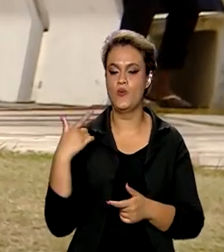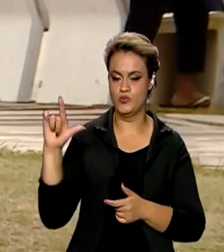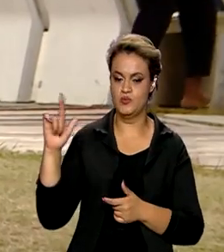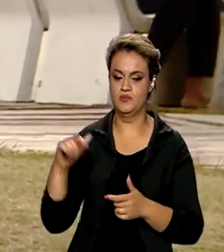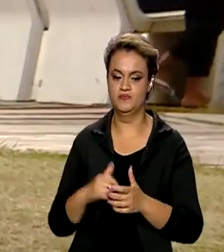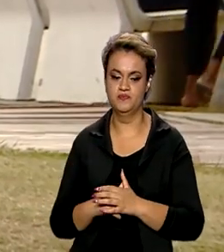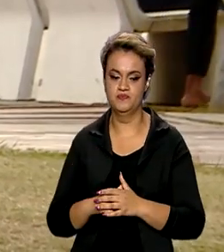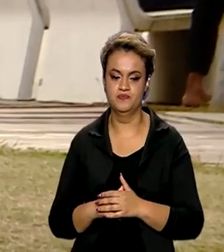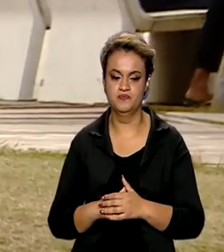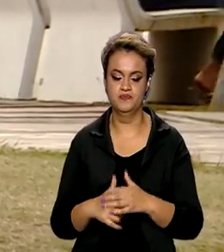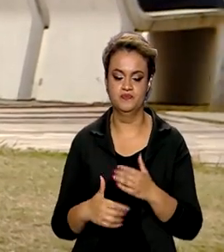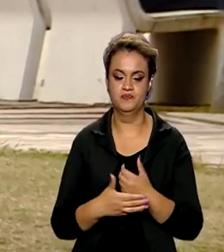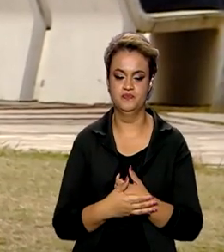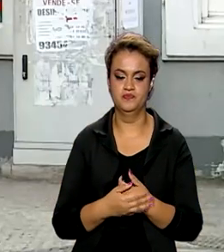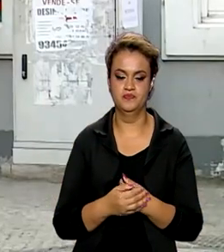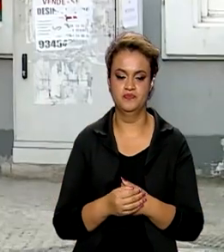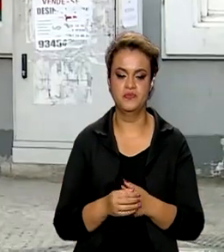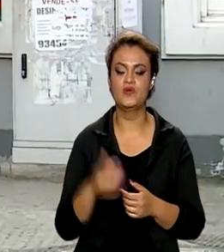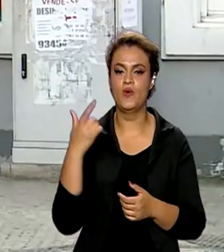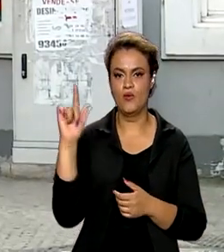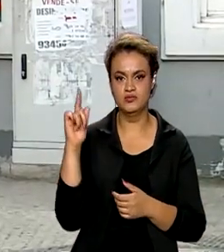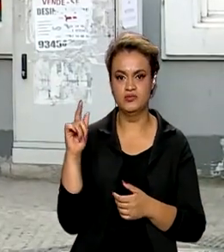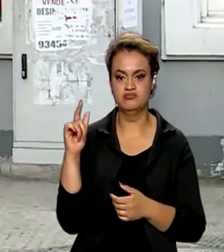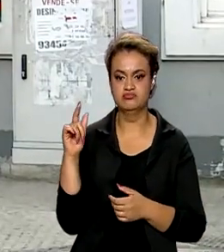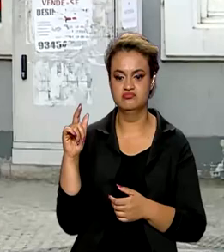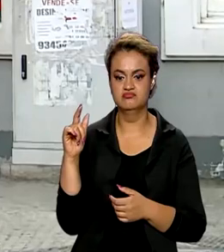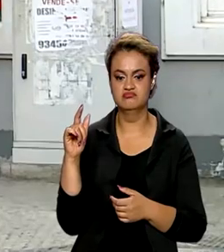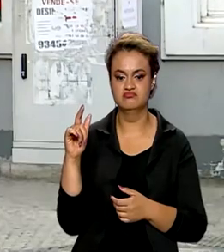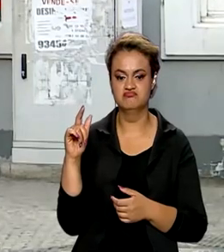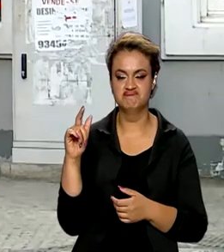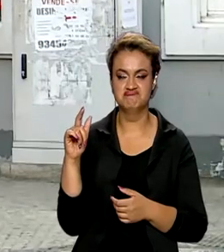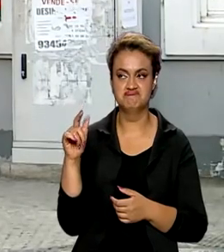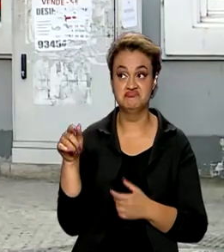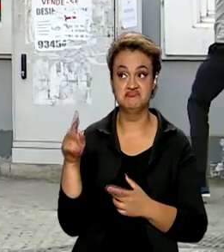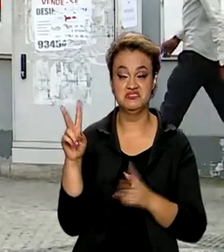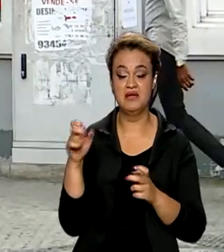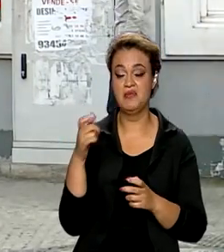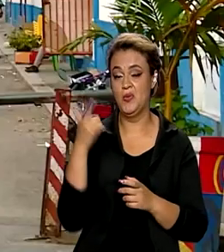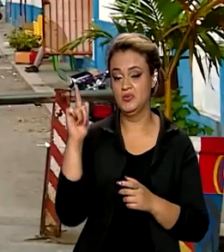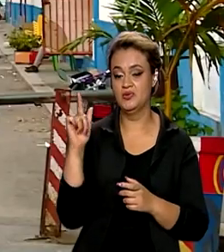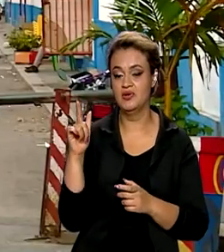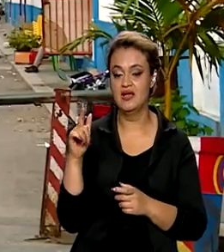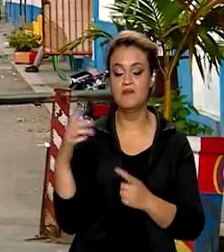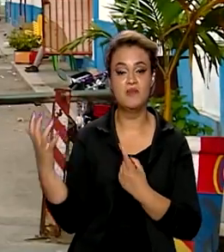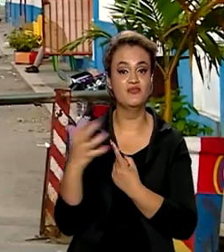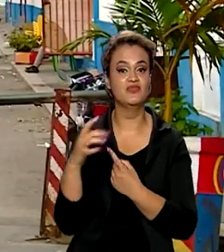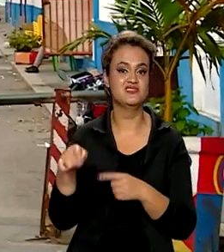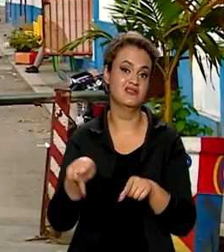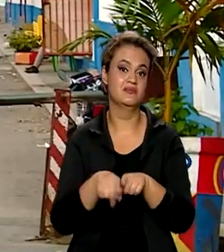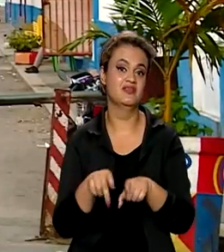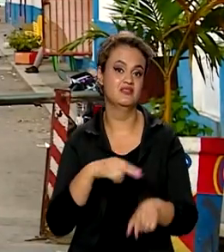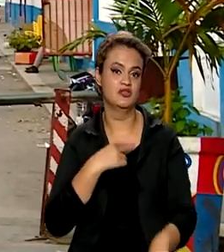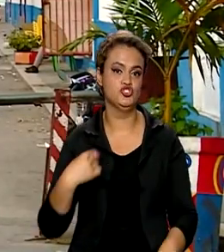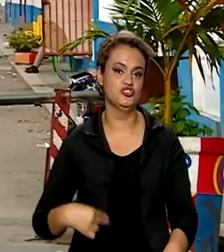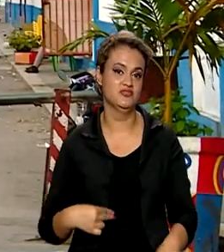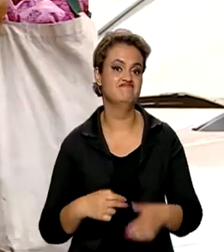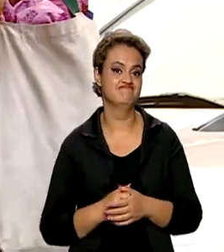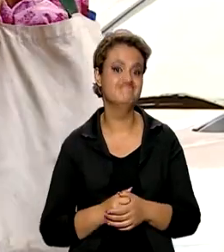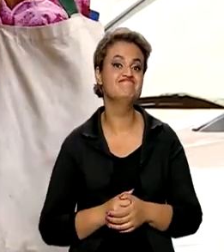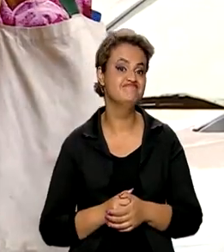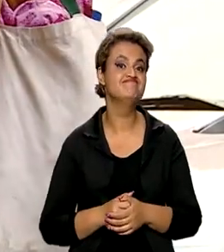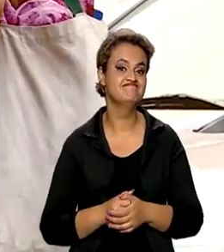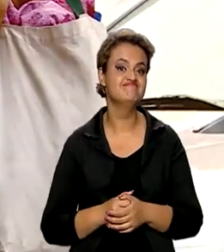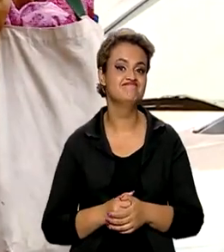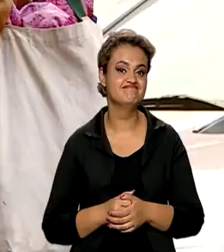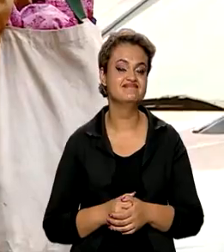talvez não seja objeto da pauta, mas uma influência chinesa muito grande. A